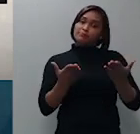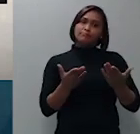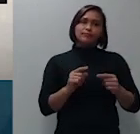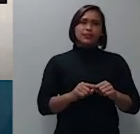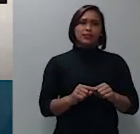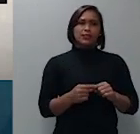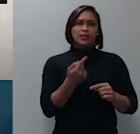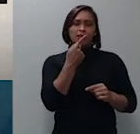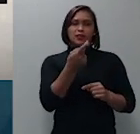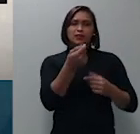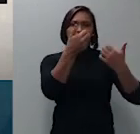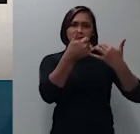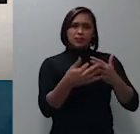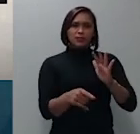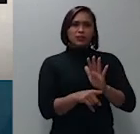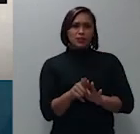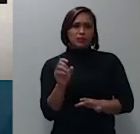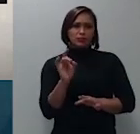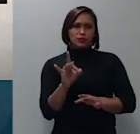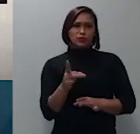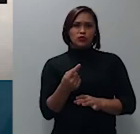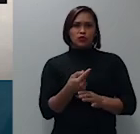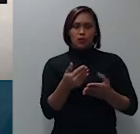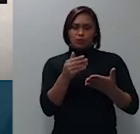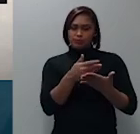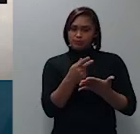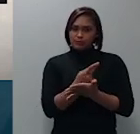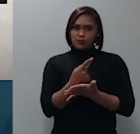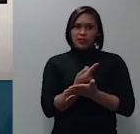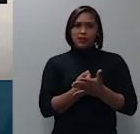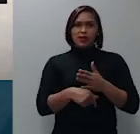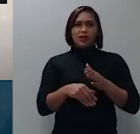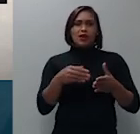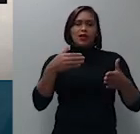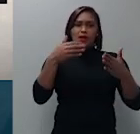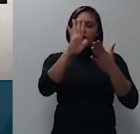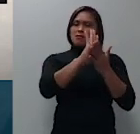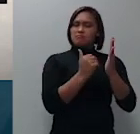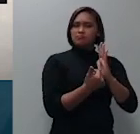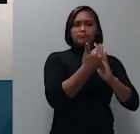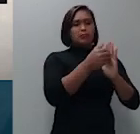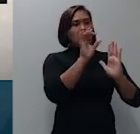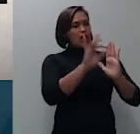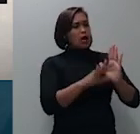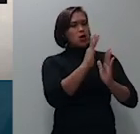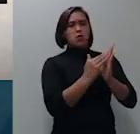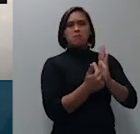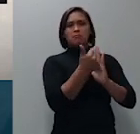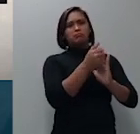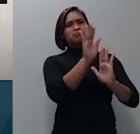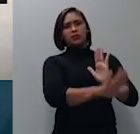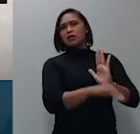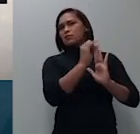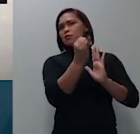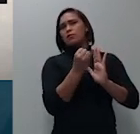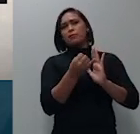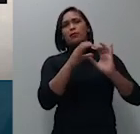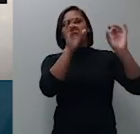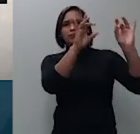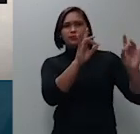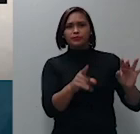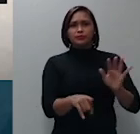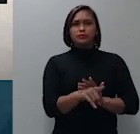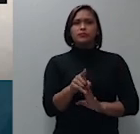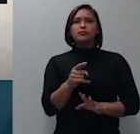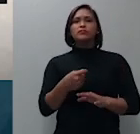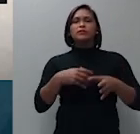solução bem objetiva embargo embargo não interessa a finalidade salvo o intempestivo não